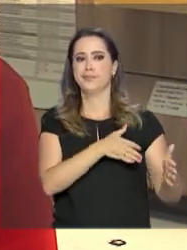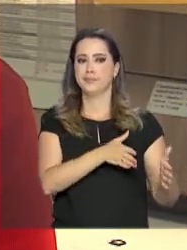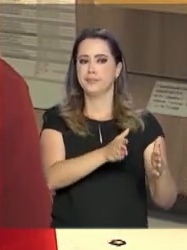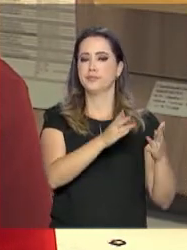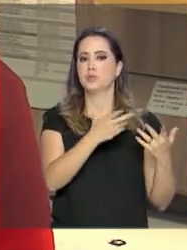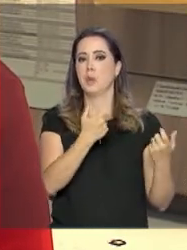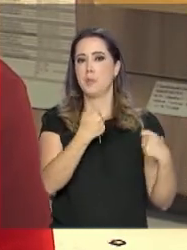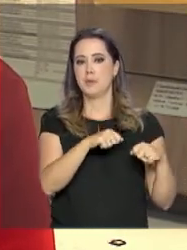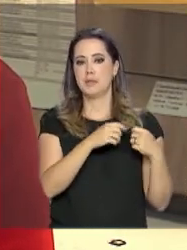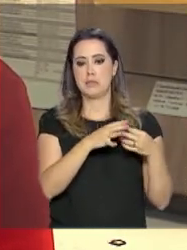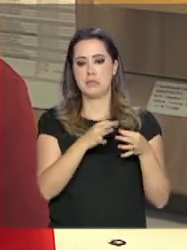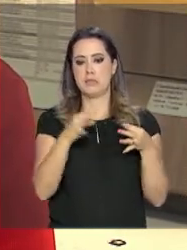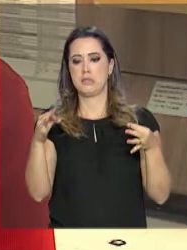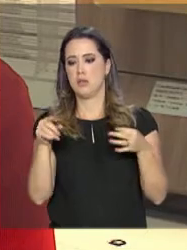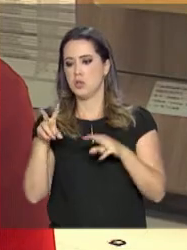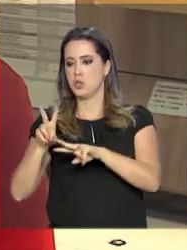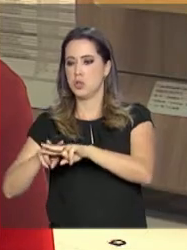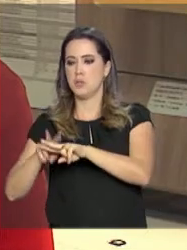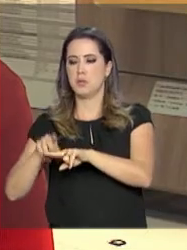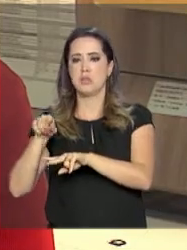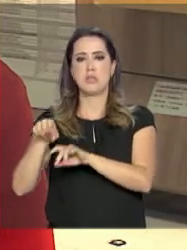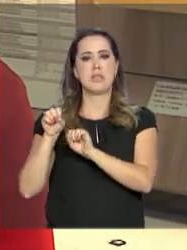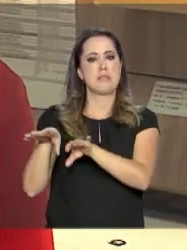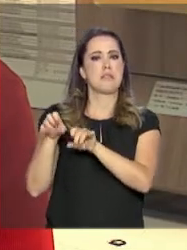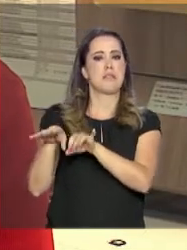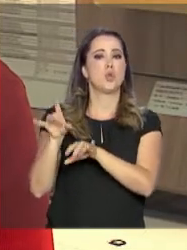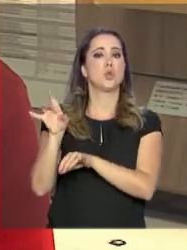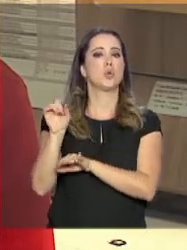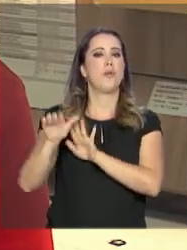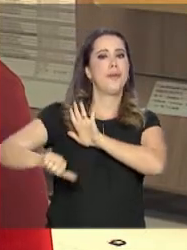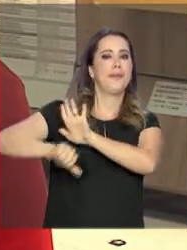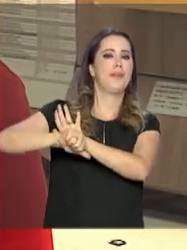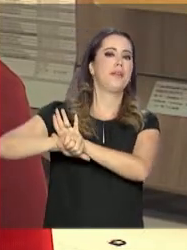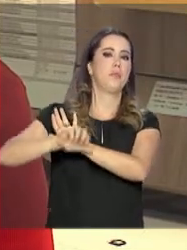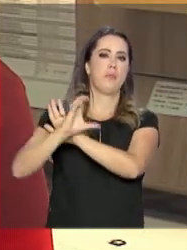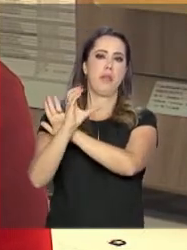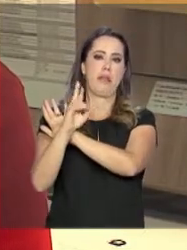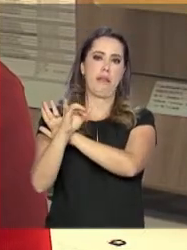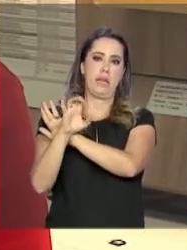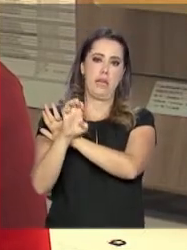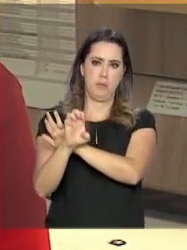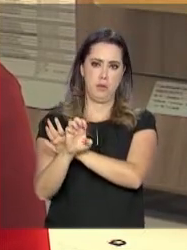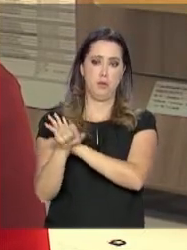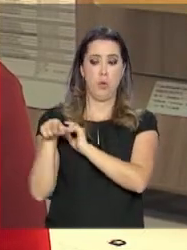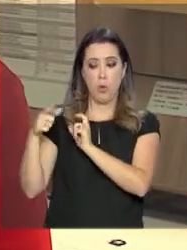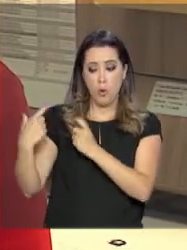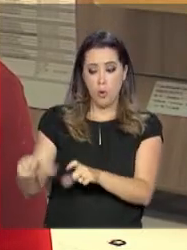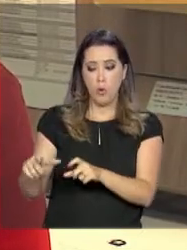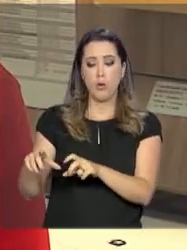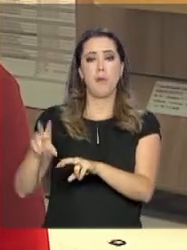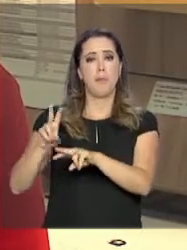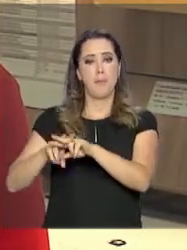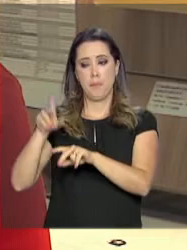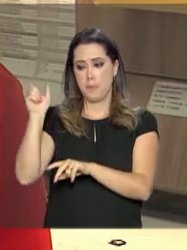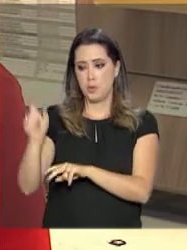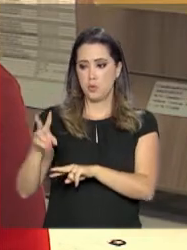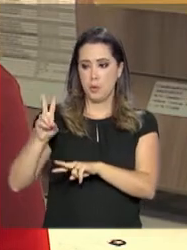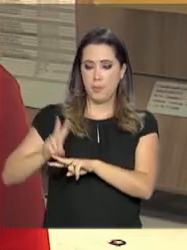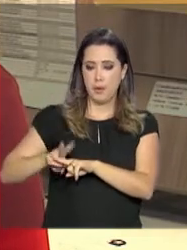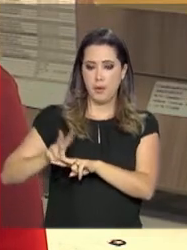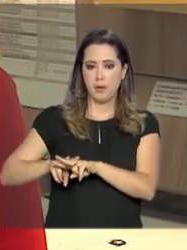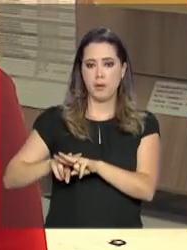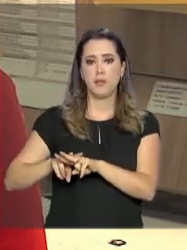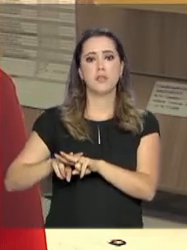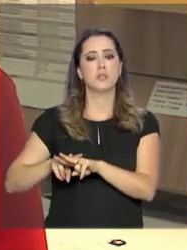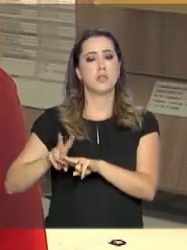tem que tirar essa coisa de que a penitenciária é uma escola para o crime. Tem que ser realmente um momento em que as pessoas vão estar ali cumprindo a pena delas com a